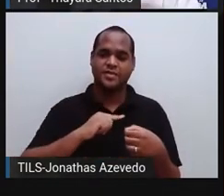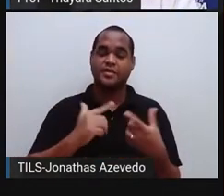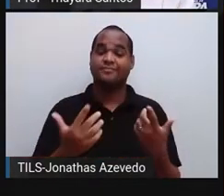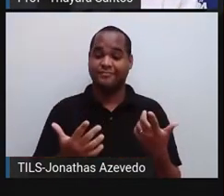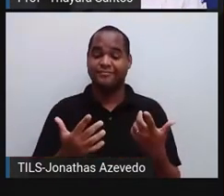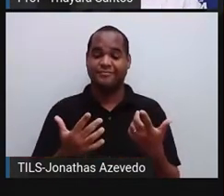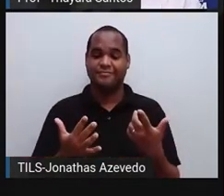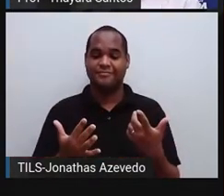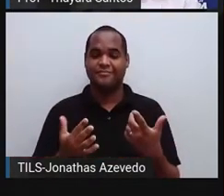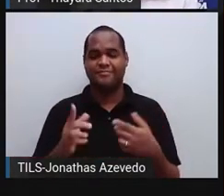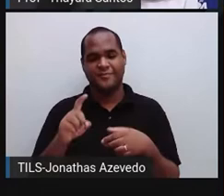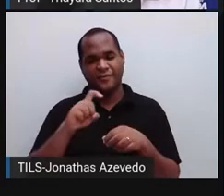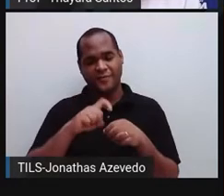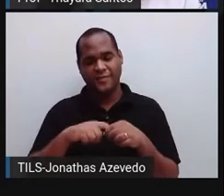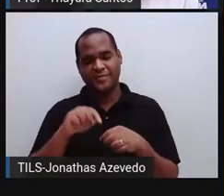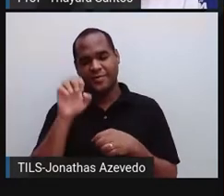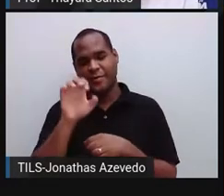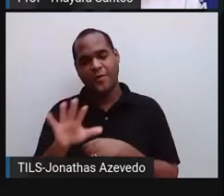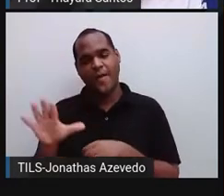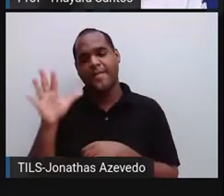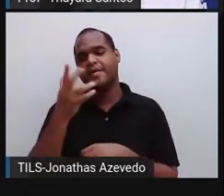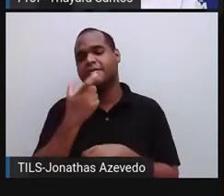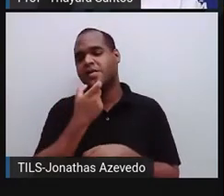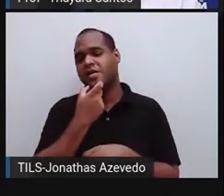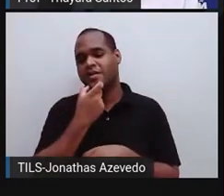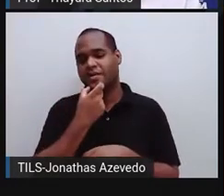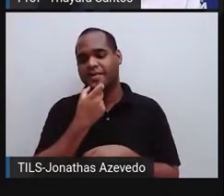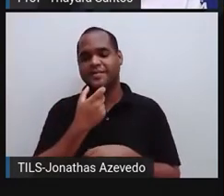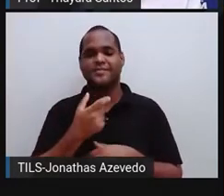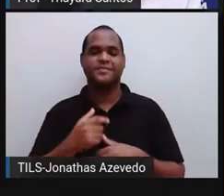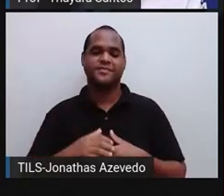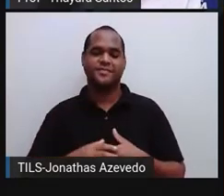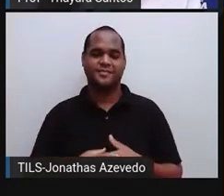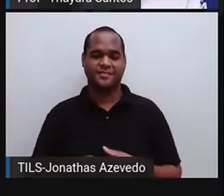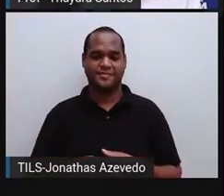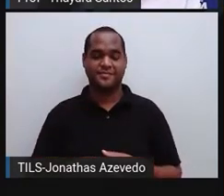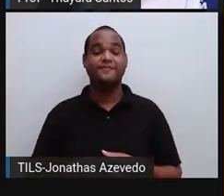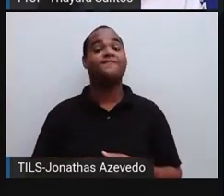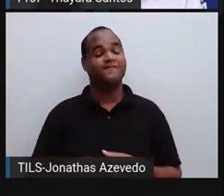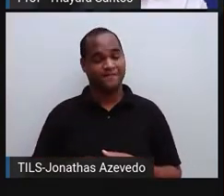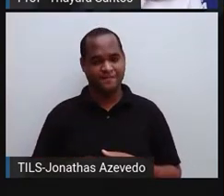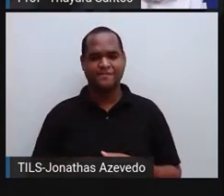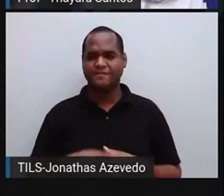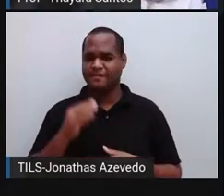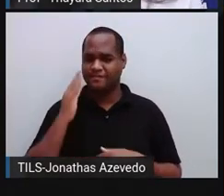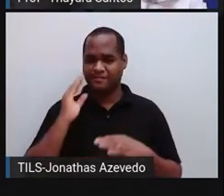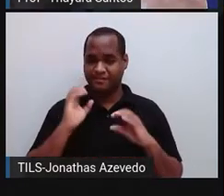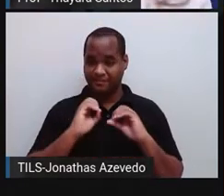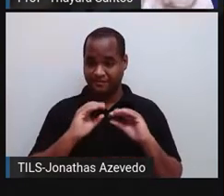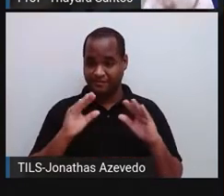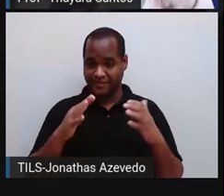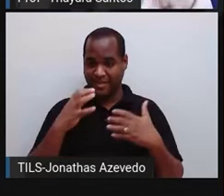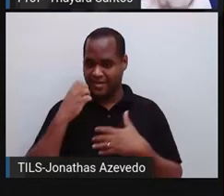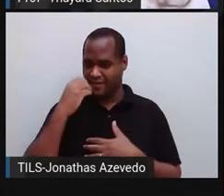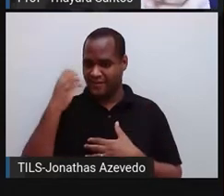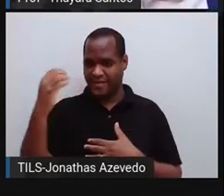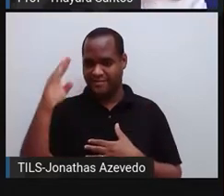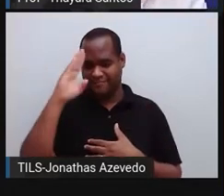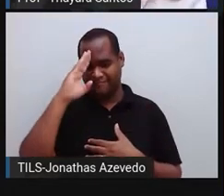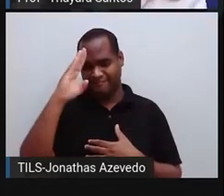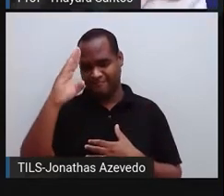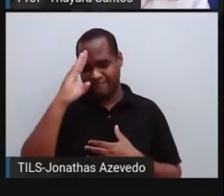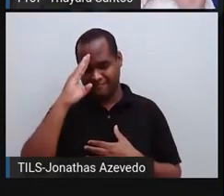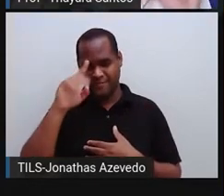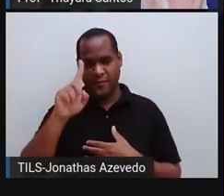foram, terminaram a viagem, quando eles chegaram de novo na Europa, lá na Inglaterra. Então, essa viagem tinha essa finalidade?